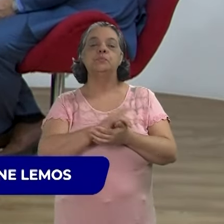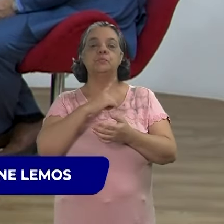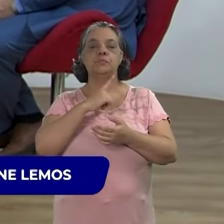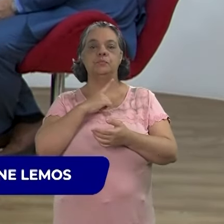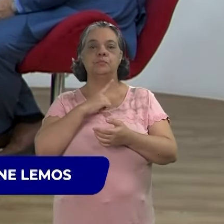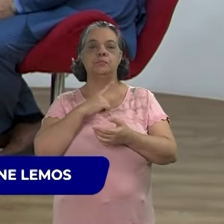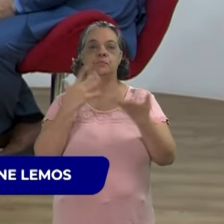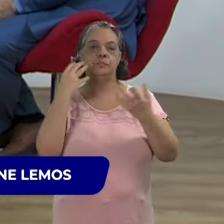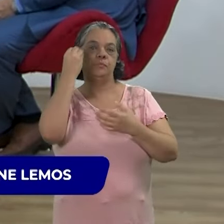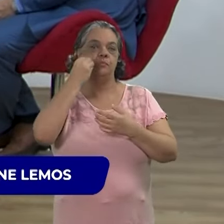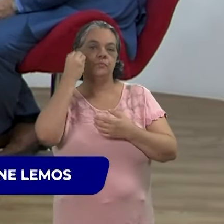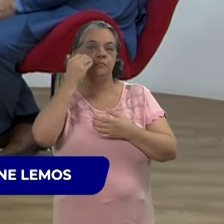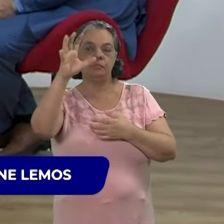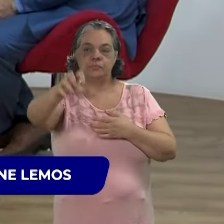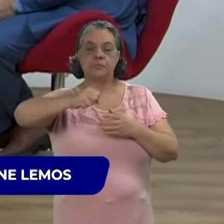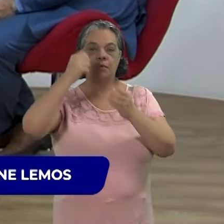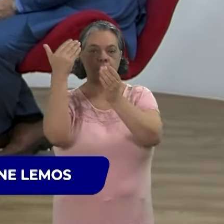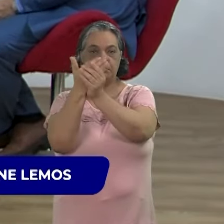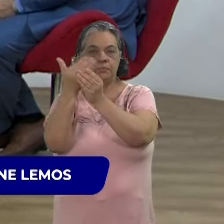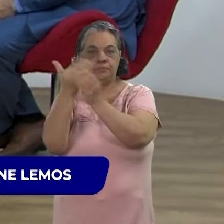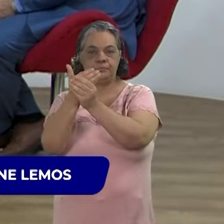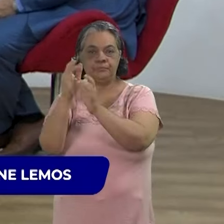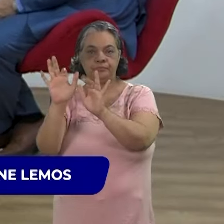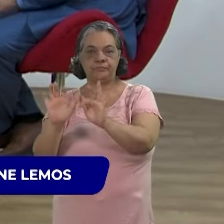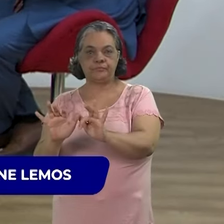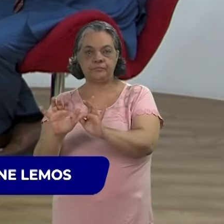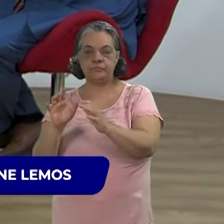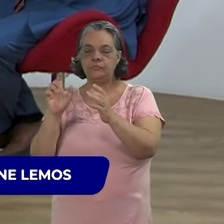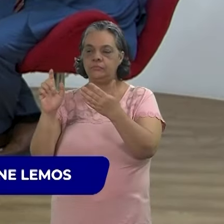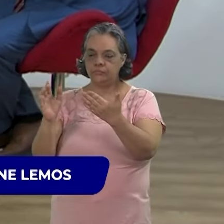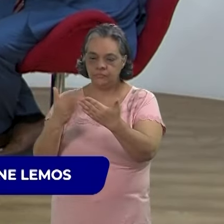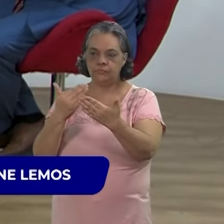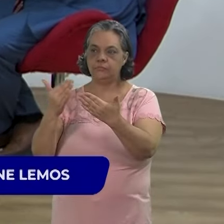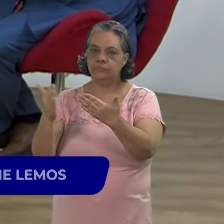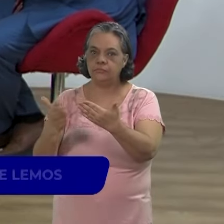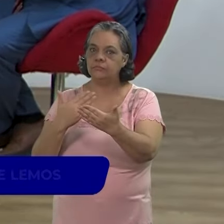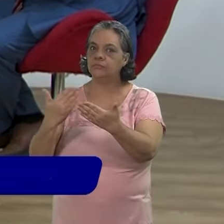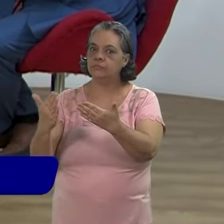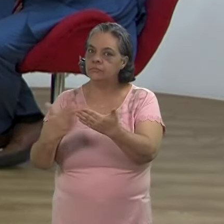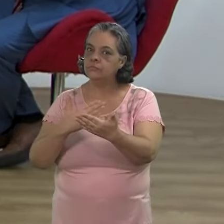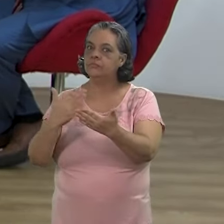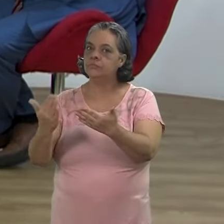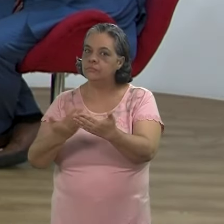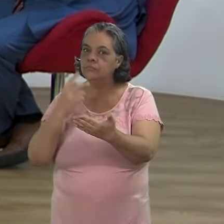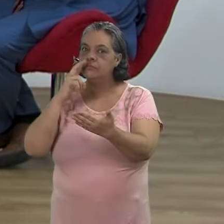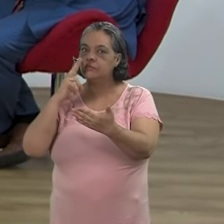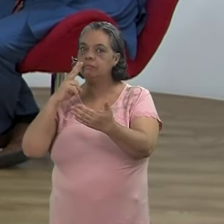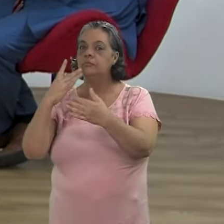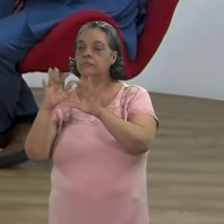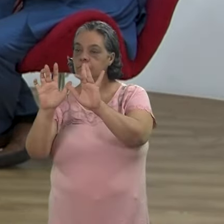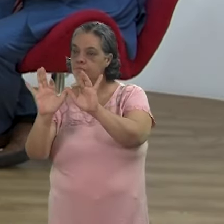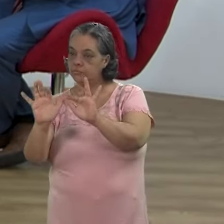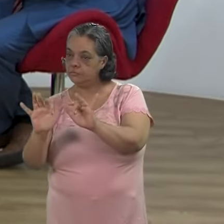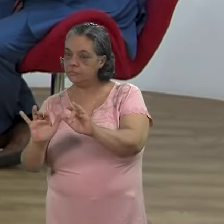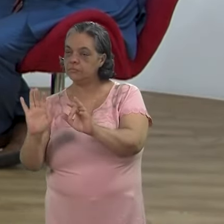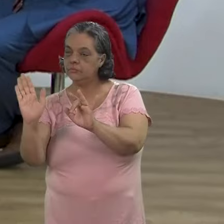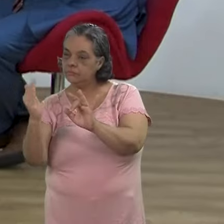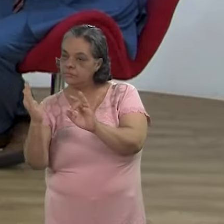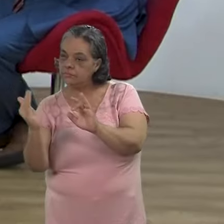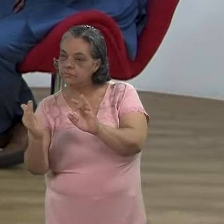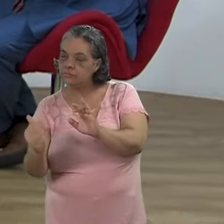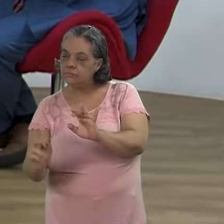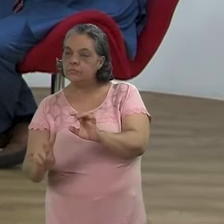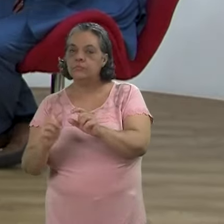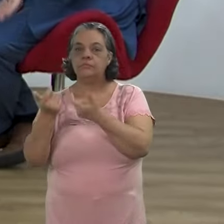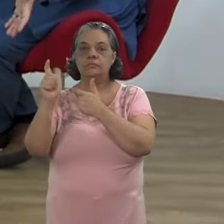a gente tem experiência de pegar processos digitais tem que bater folha a folha digital o processo está digitalizado